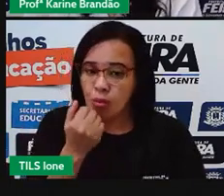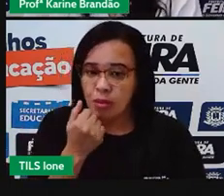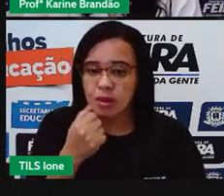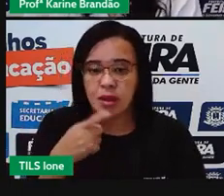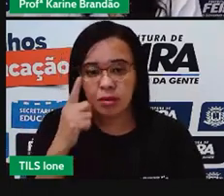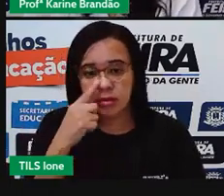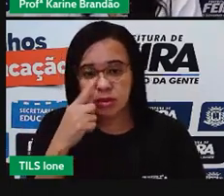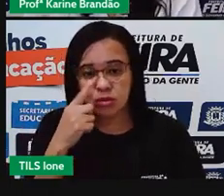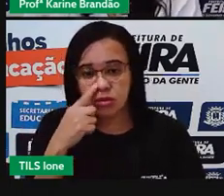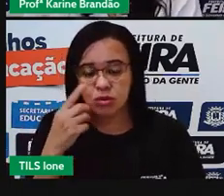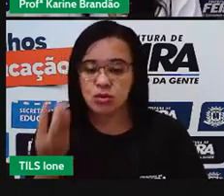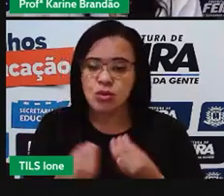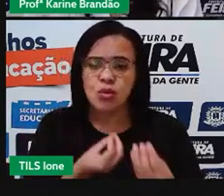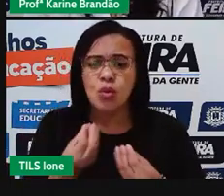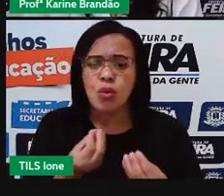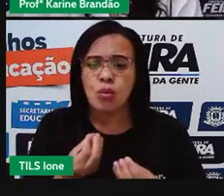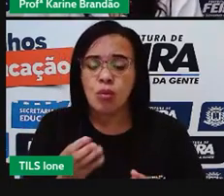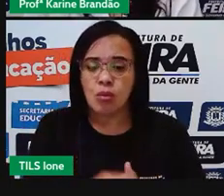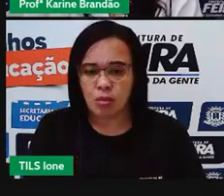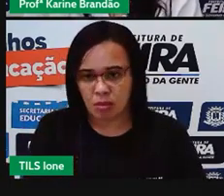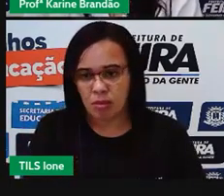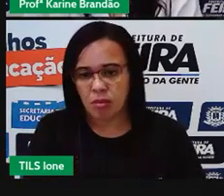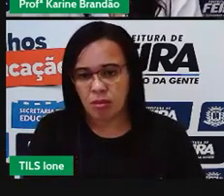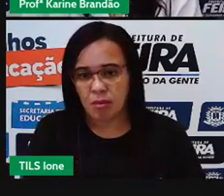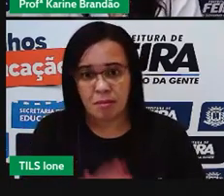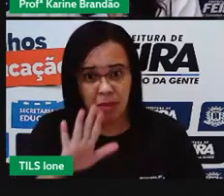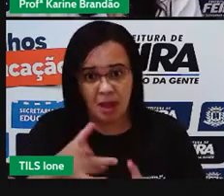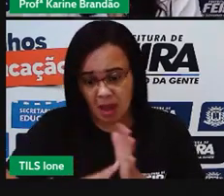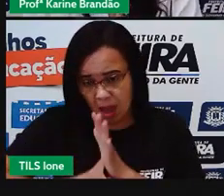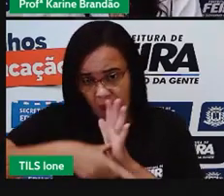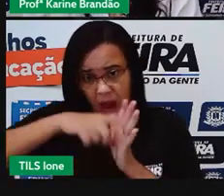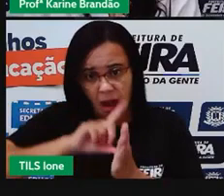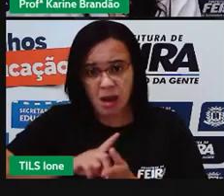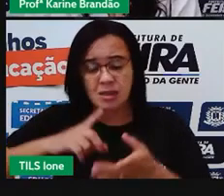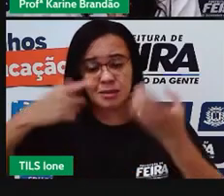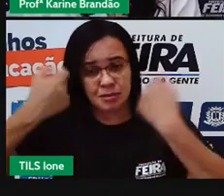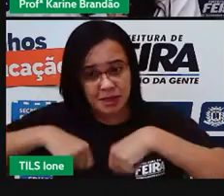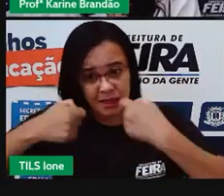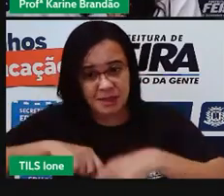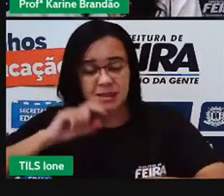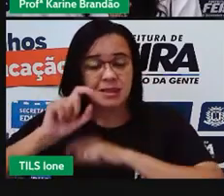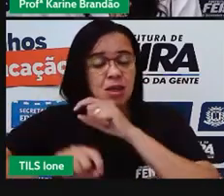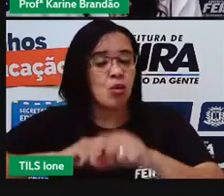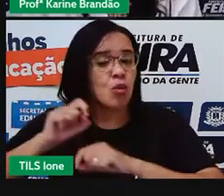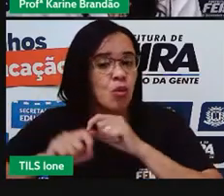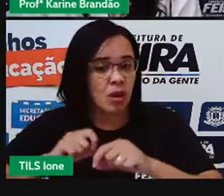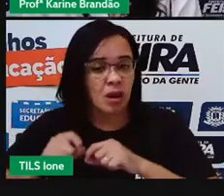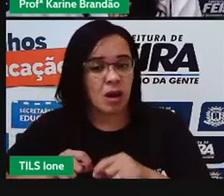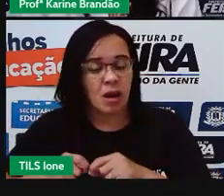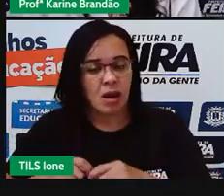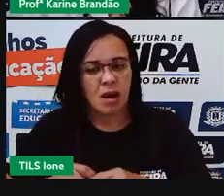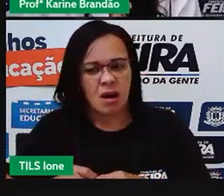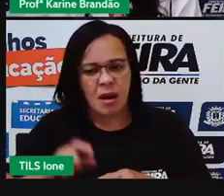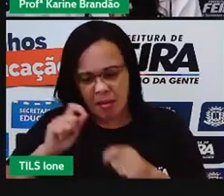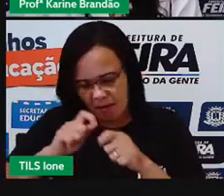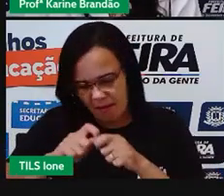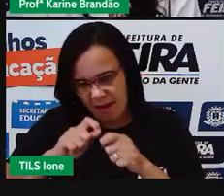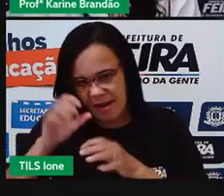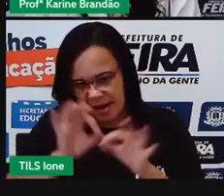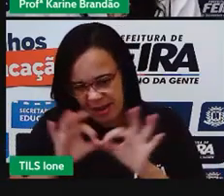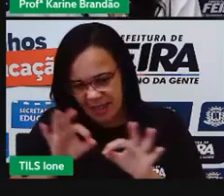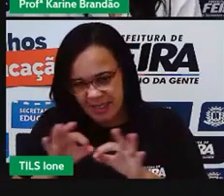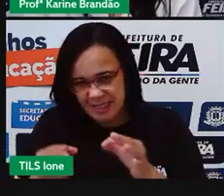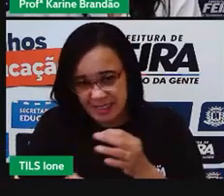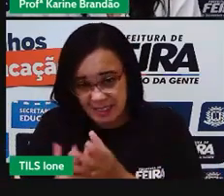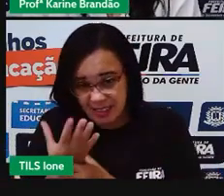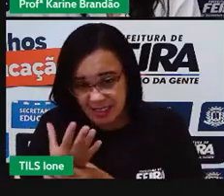comer e comprar esse biscoito, ele precisa, para ele ser feito, precisa do trigo. Esse trigo, vamos dizer que esse trigo veio de